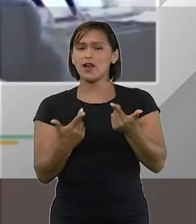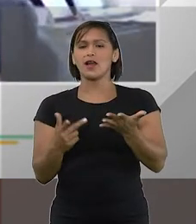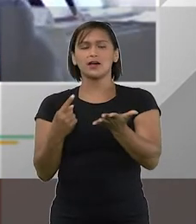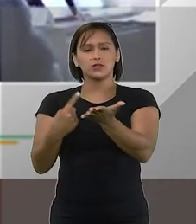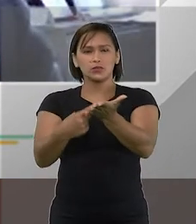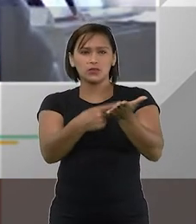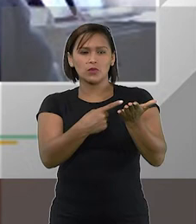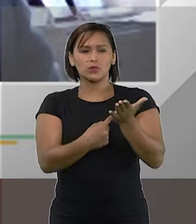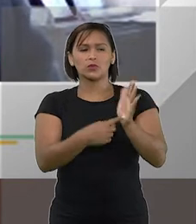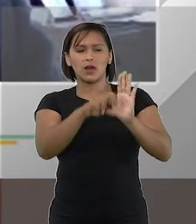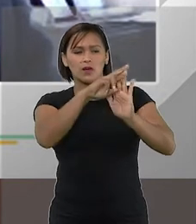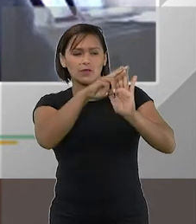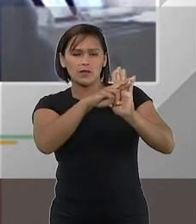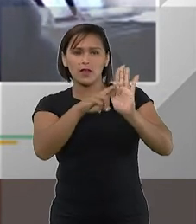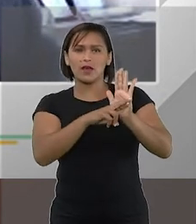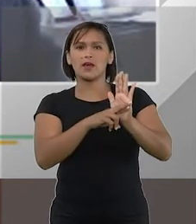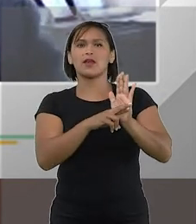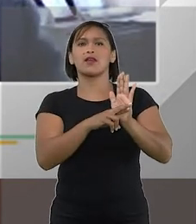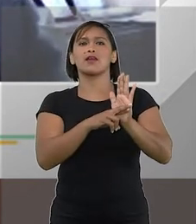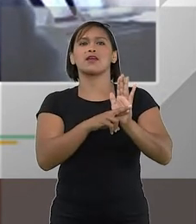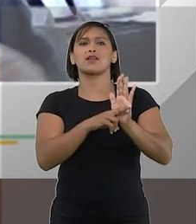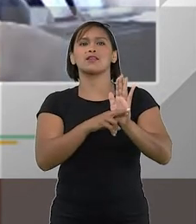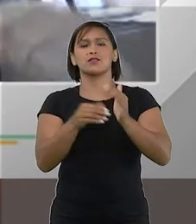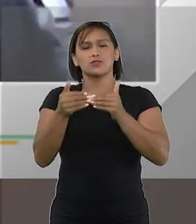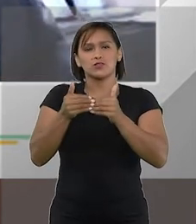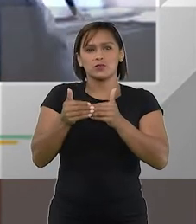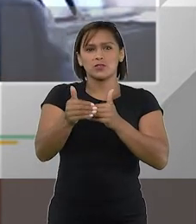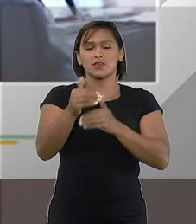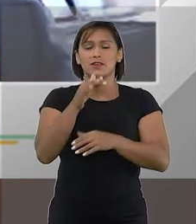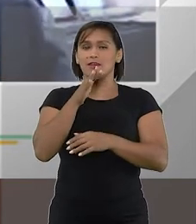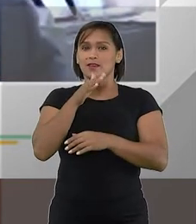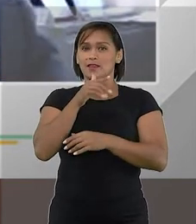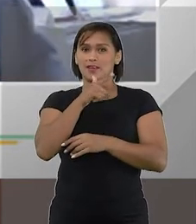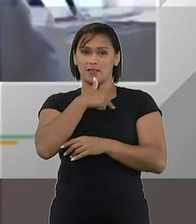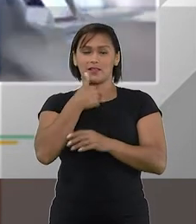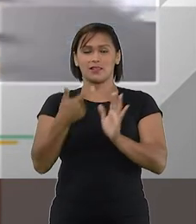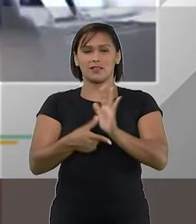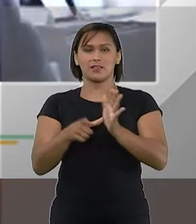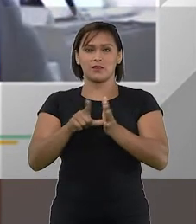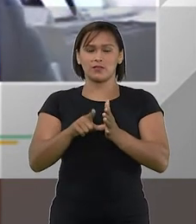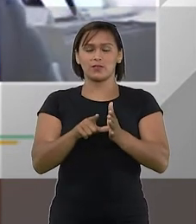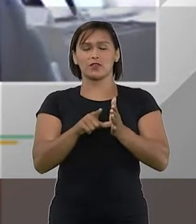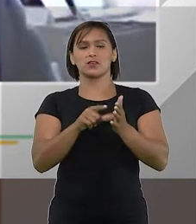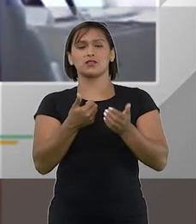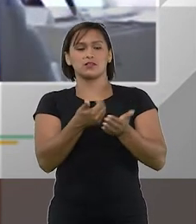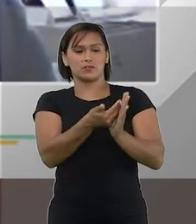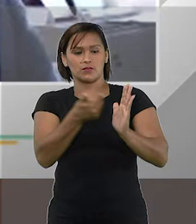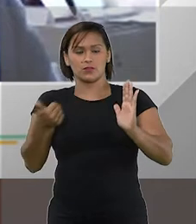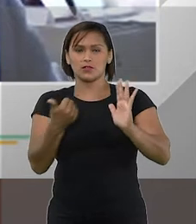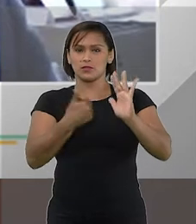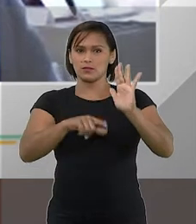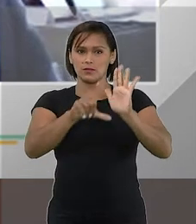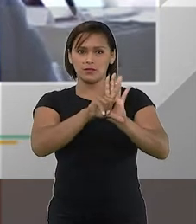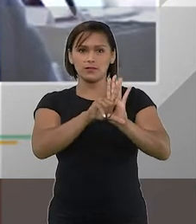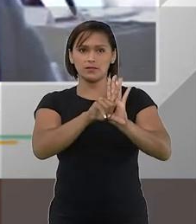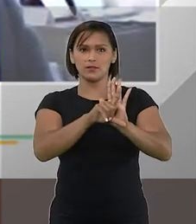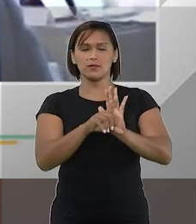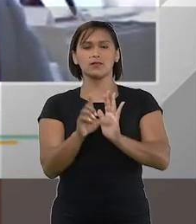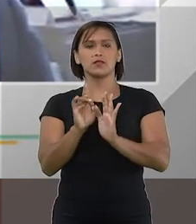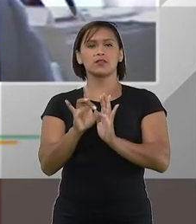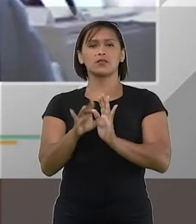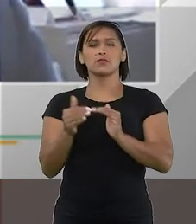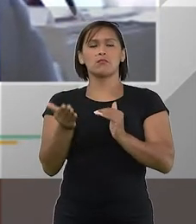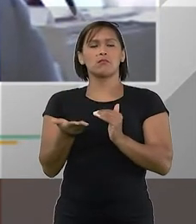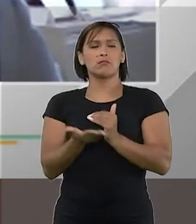amarras, vários nós procedimentais que atrasavam essa venda foram retirados pela lei, então,